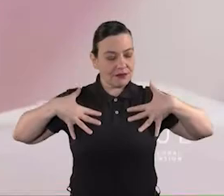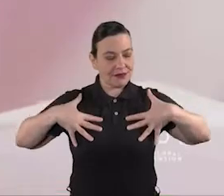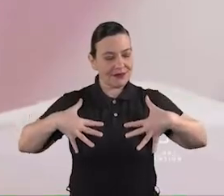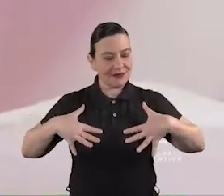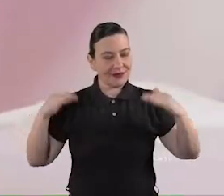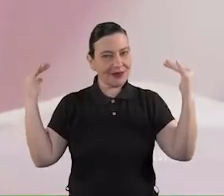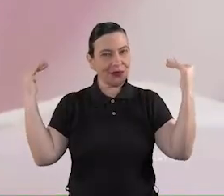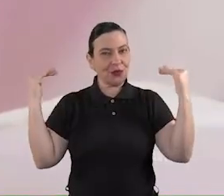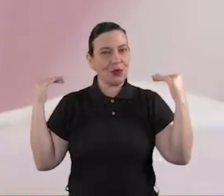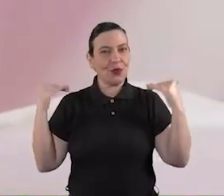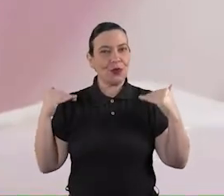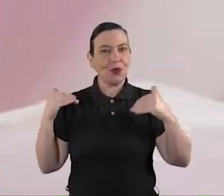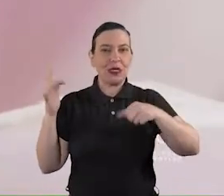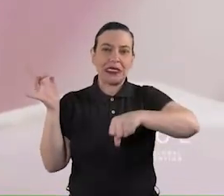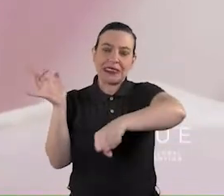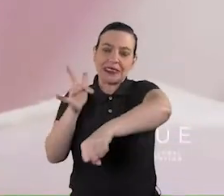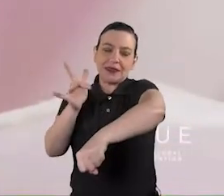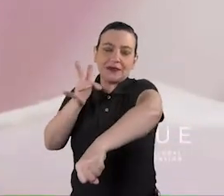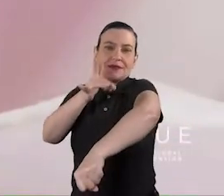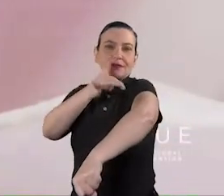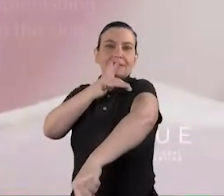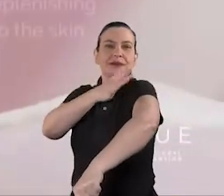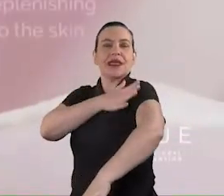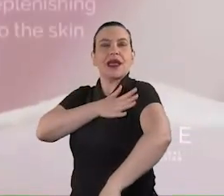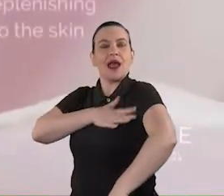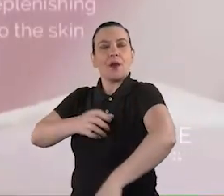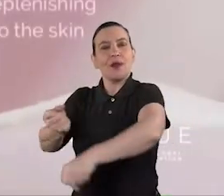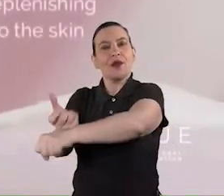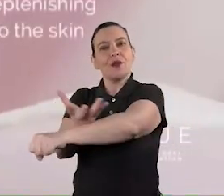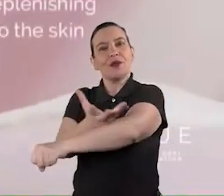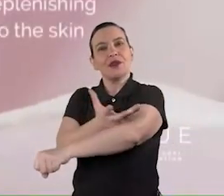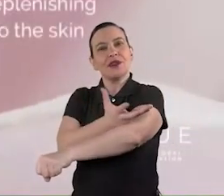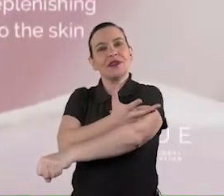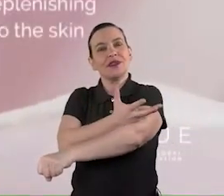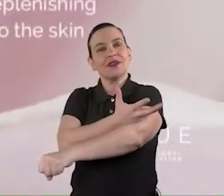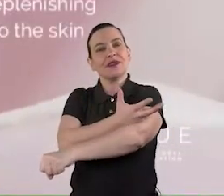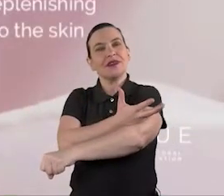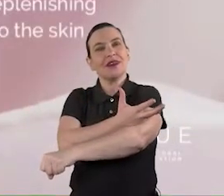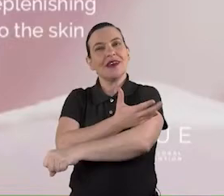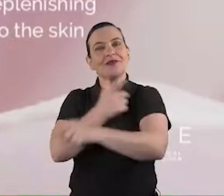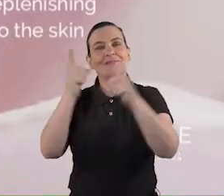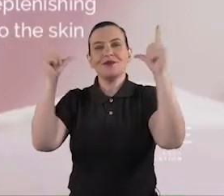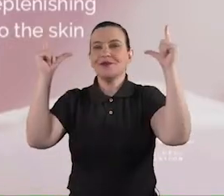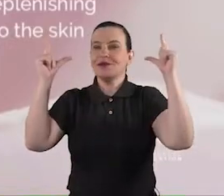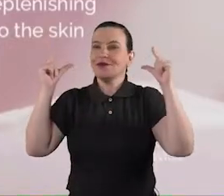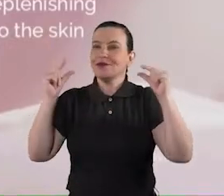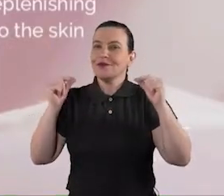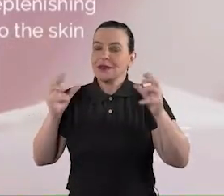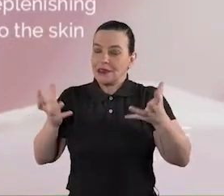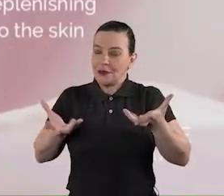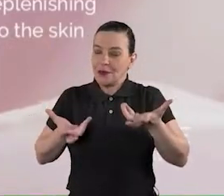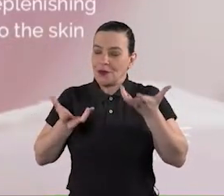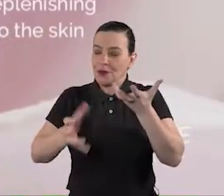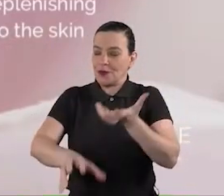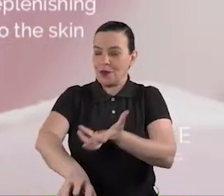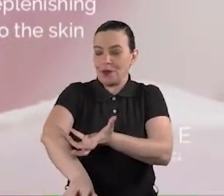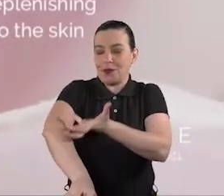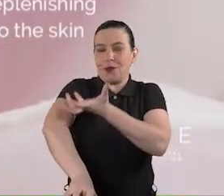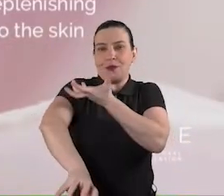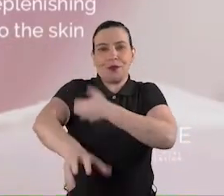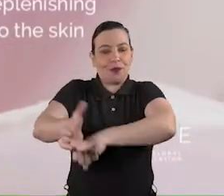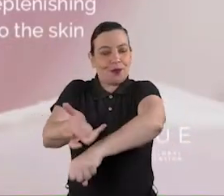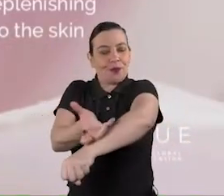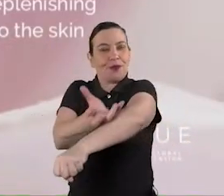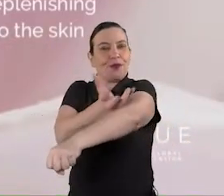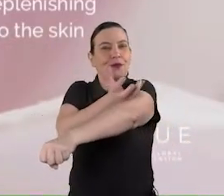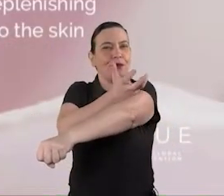tranquilizadores para os tecidos calmantes para as emoções e revigorantes para a pele podem ver que eles têm um espectro muito amplo